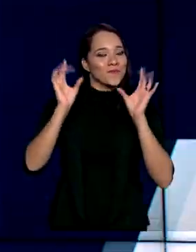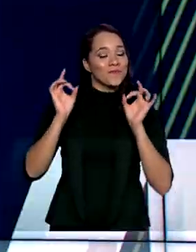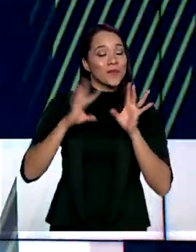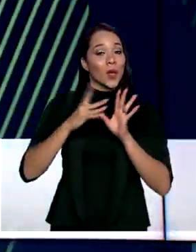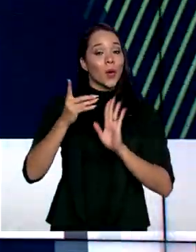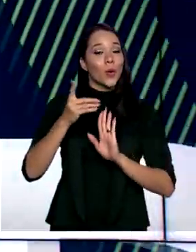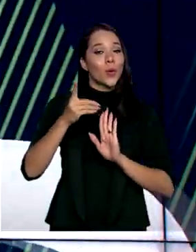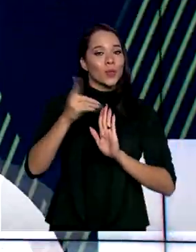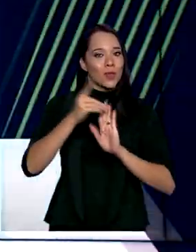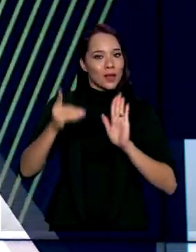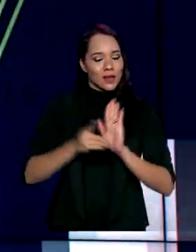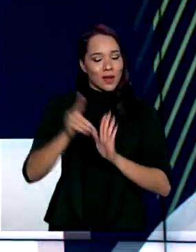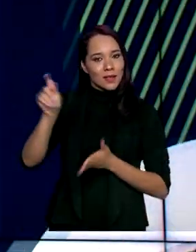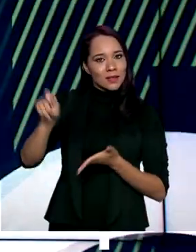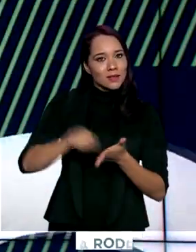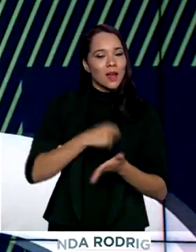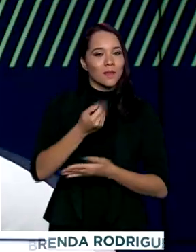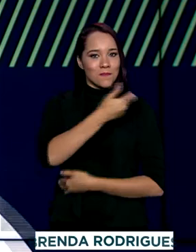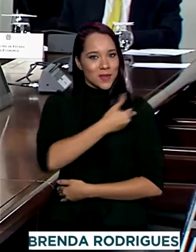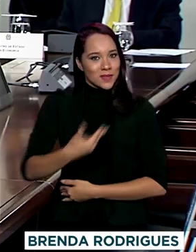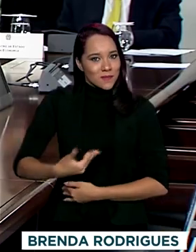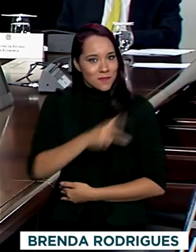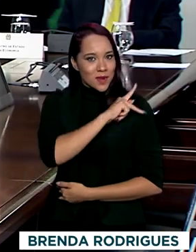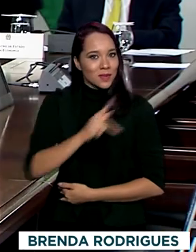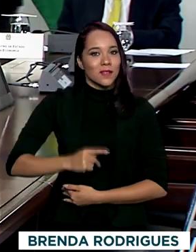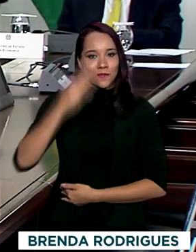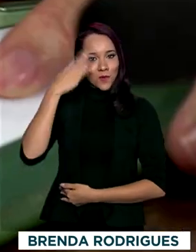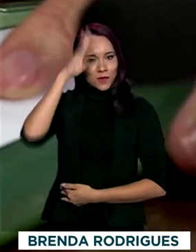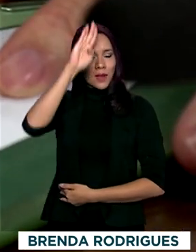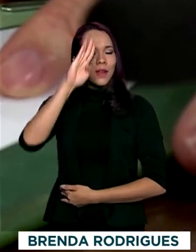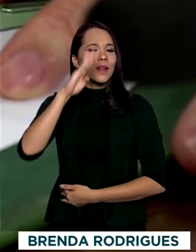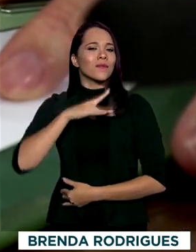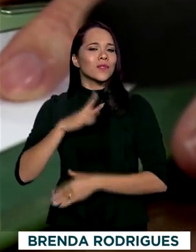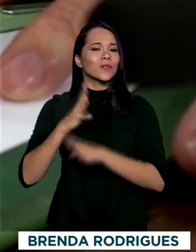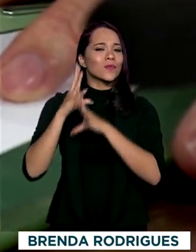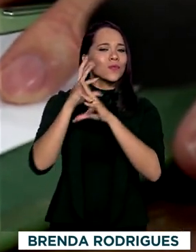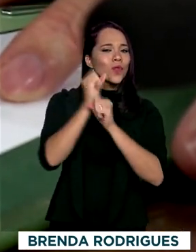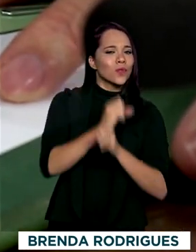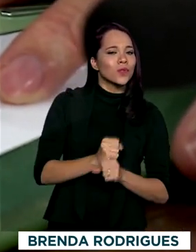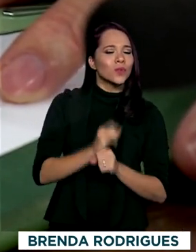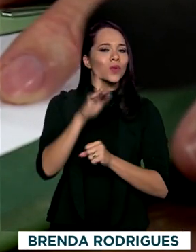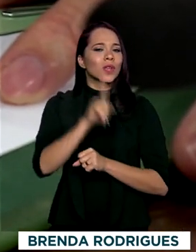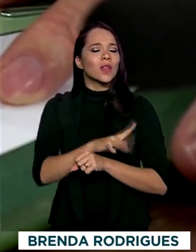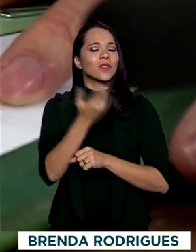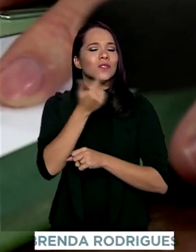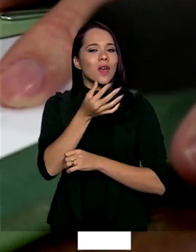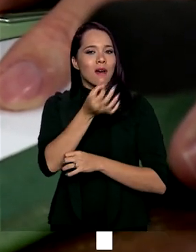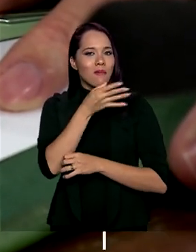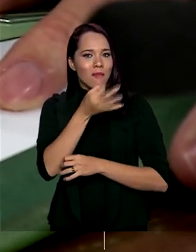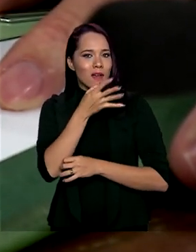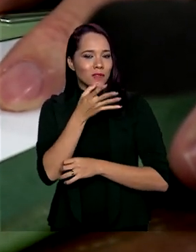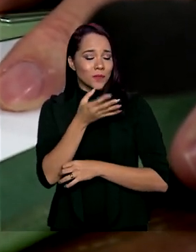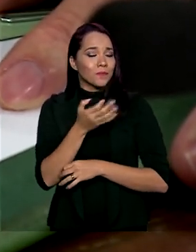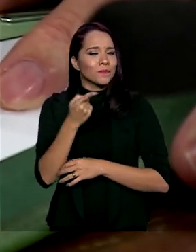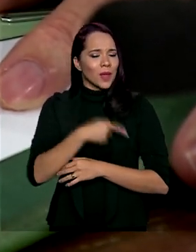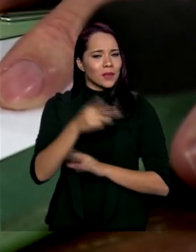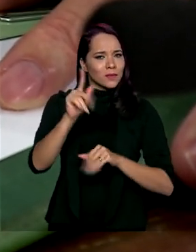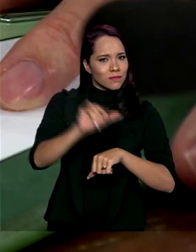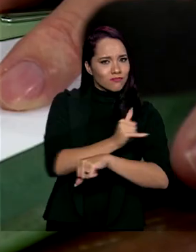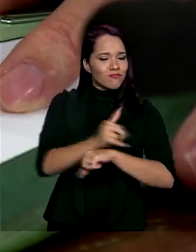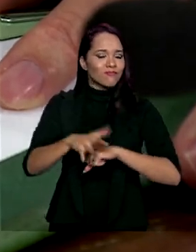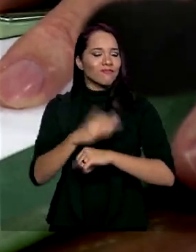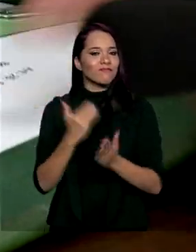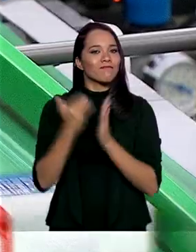assinado pelo presidente Jair Bolsonaro regulamenta a chamada logística reversa de medicamentos. A medida pode trazer mais